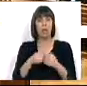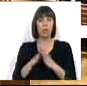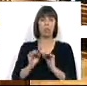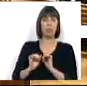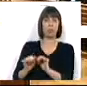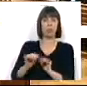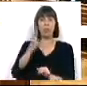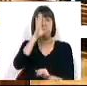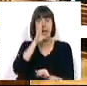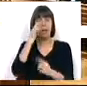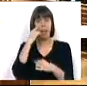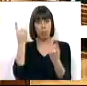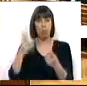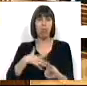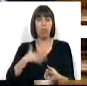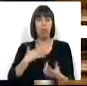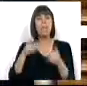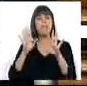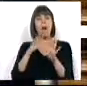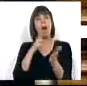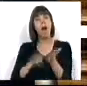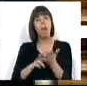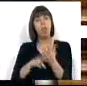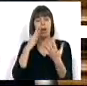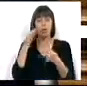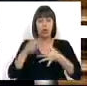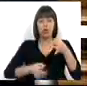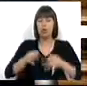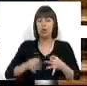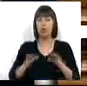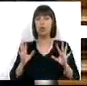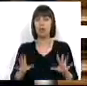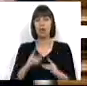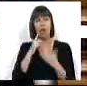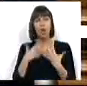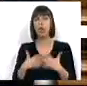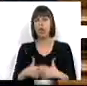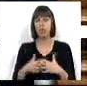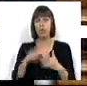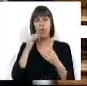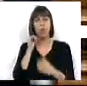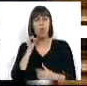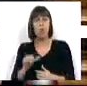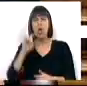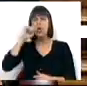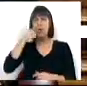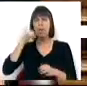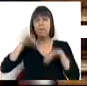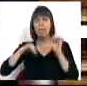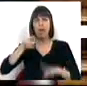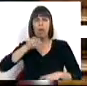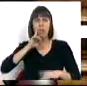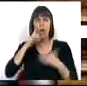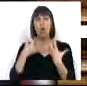tudo o que é público, mas há também motivos de natureza jurídica. Há dúvidas na concessão, há suspeitas de ilegalidade,